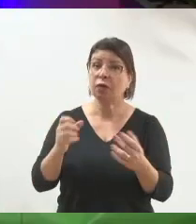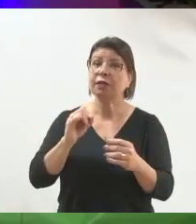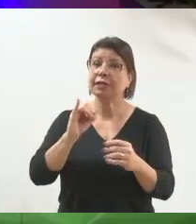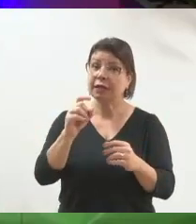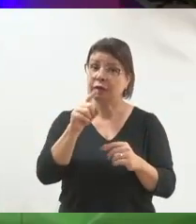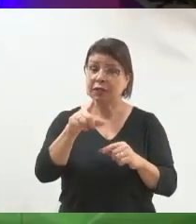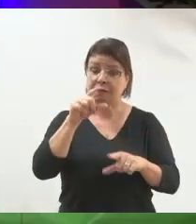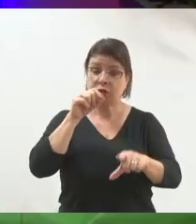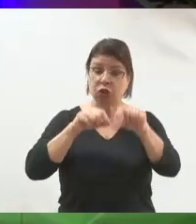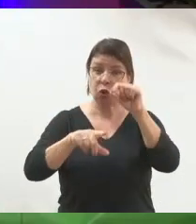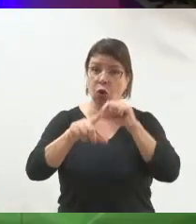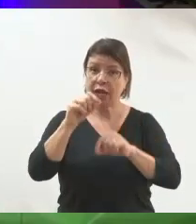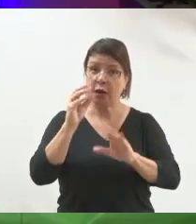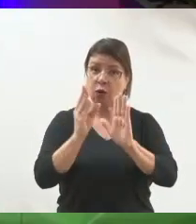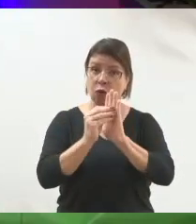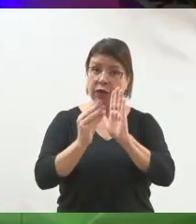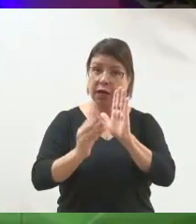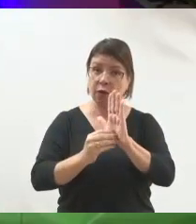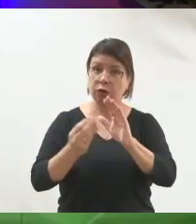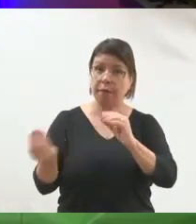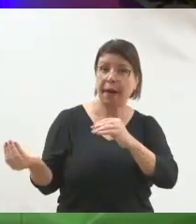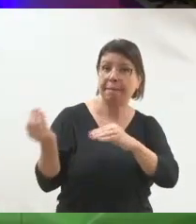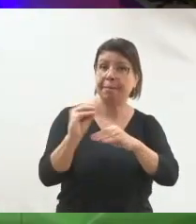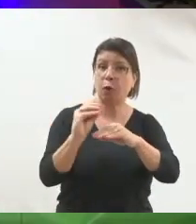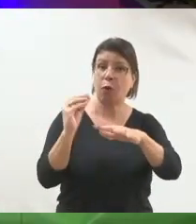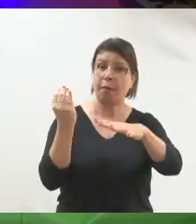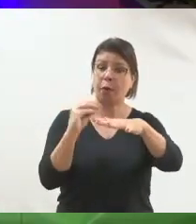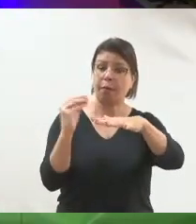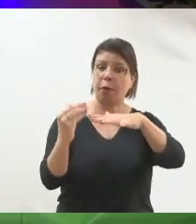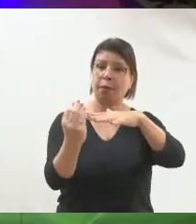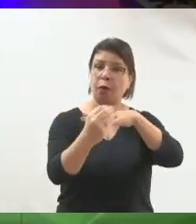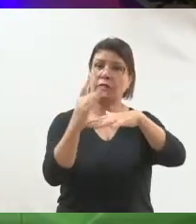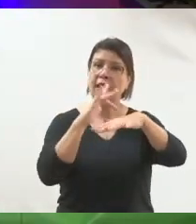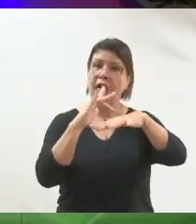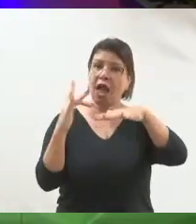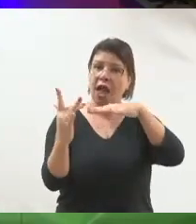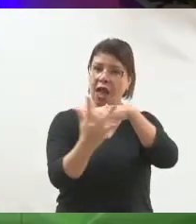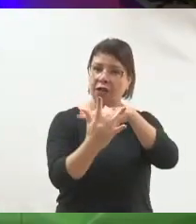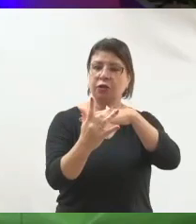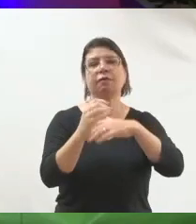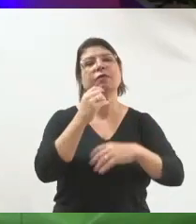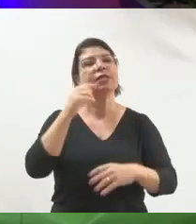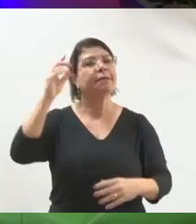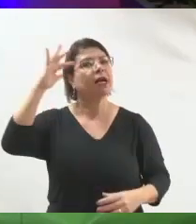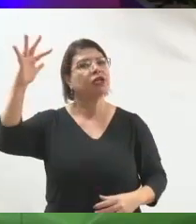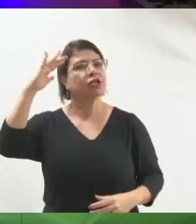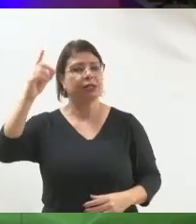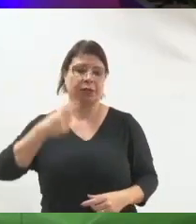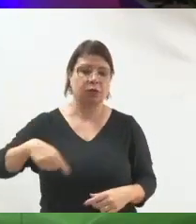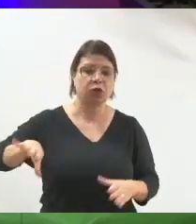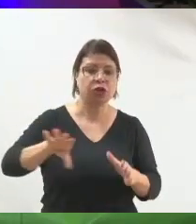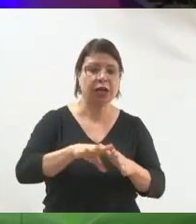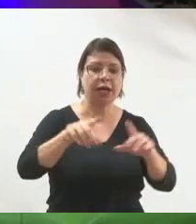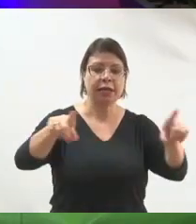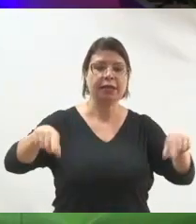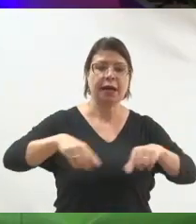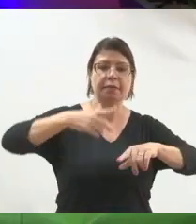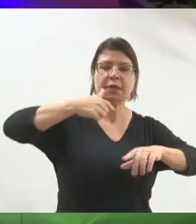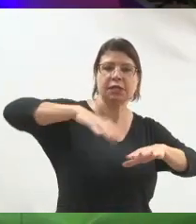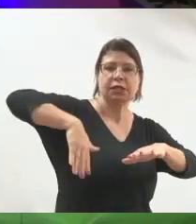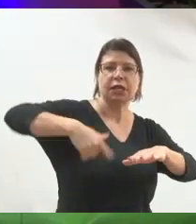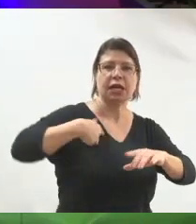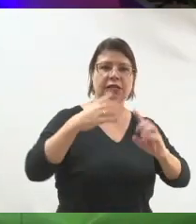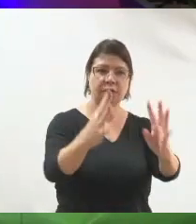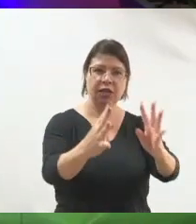você for selecionar um conteúdo para colocar, você vai pensar assim, estou chegando lá na piscina do clube, vou falar sobre isso. As pessoas vão prestar